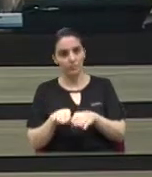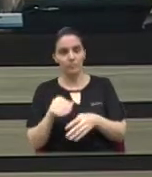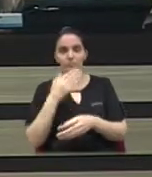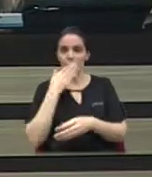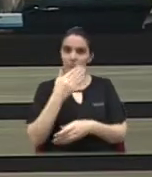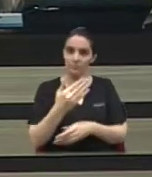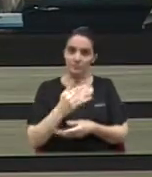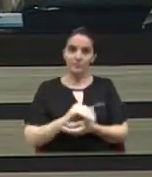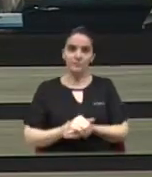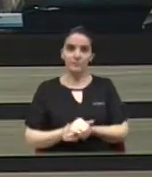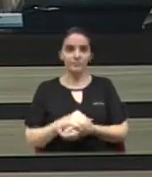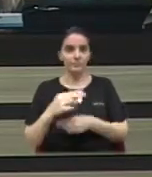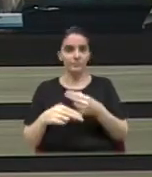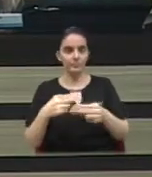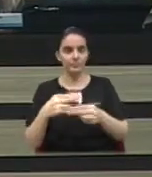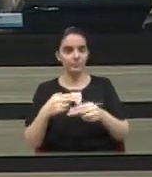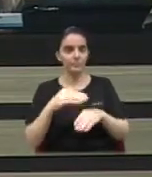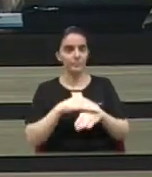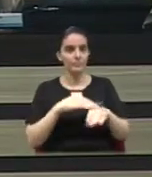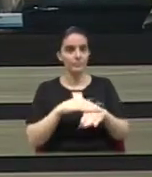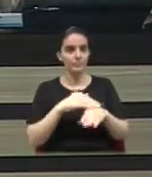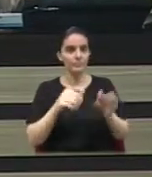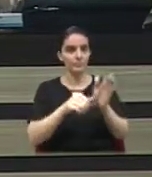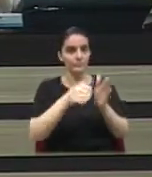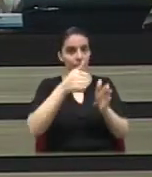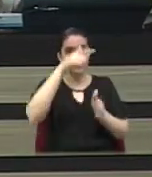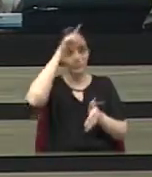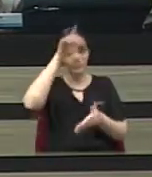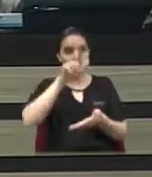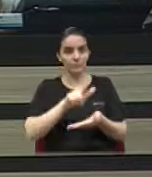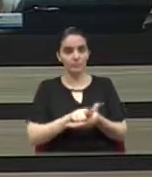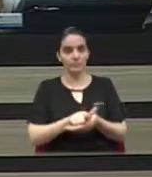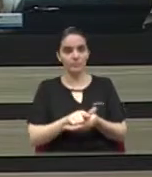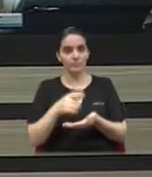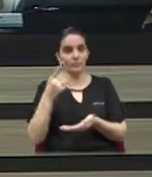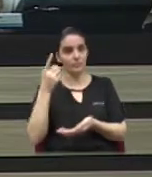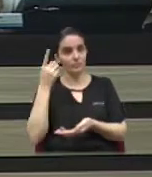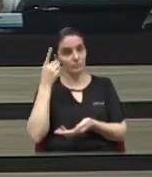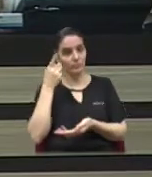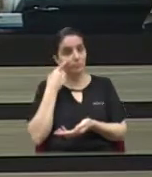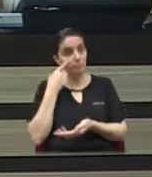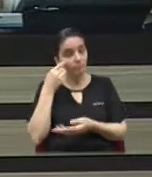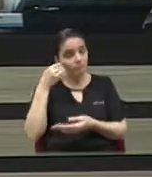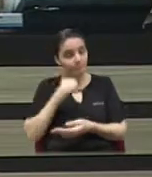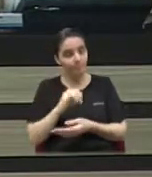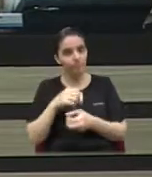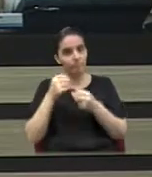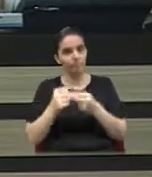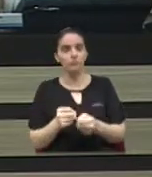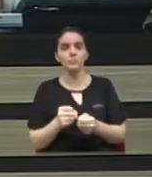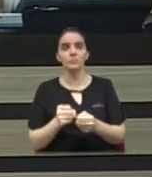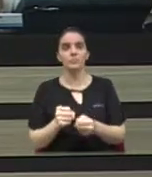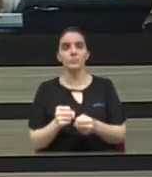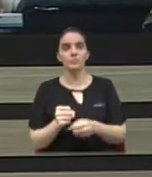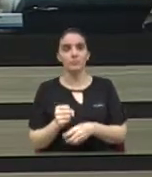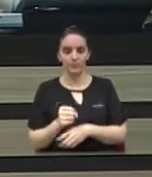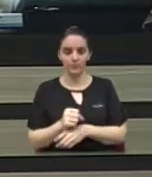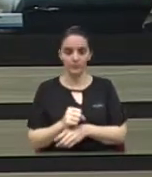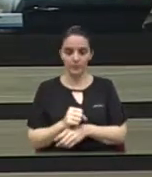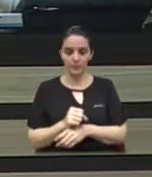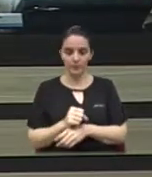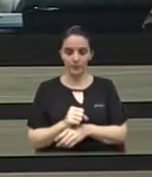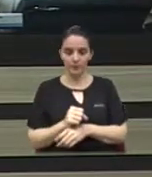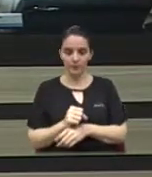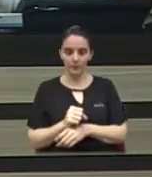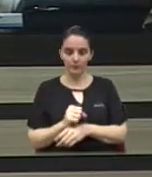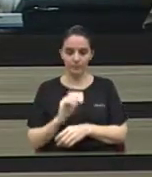o pedido para ele. Então, eu fui conversar, primeiramente, com os líderes para ver a situação que era um caso que estava